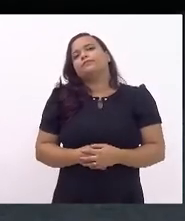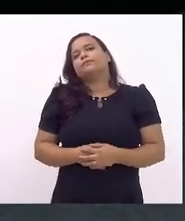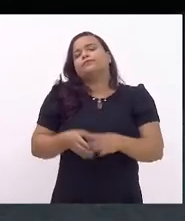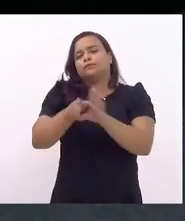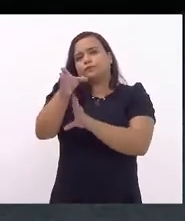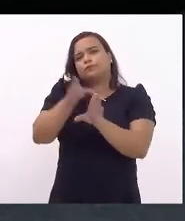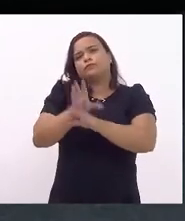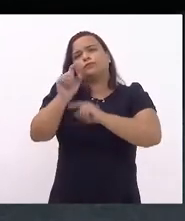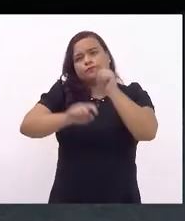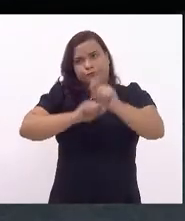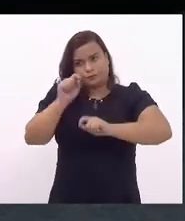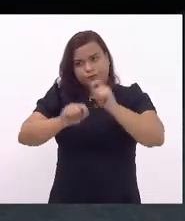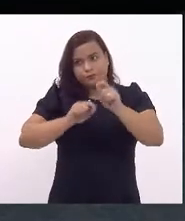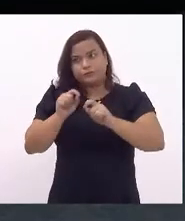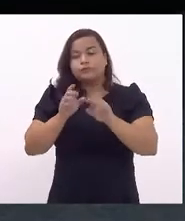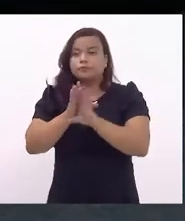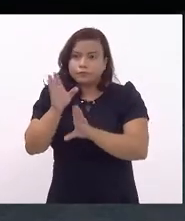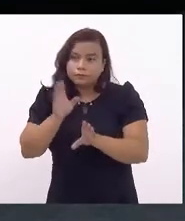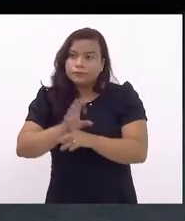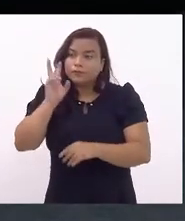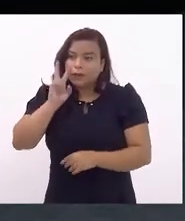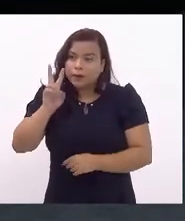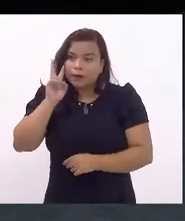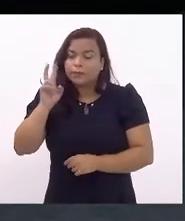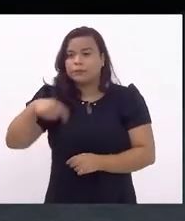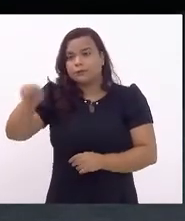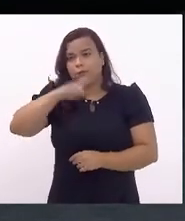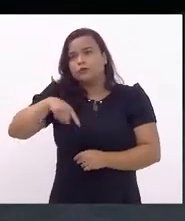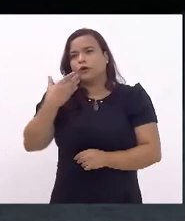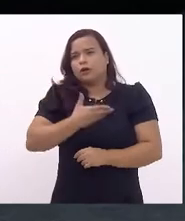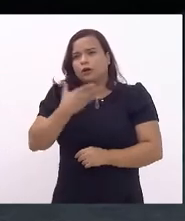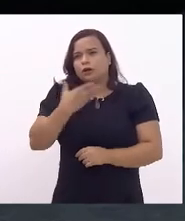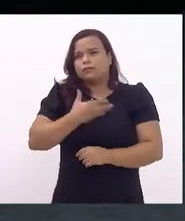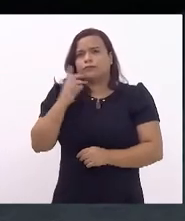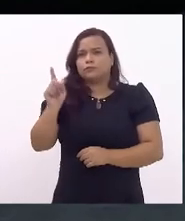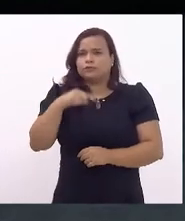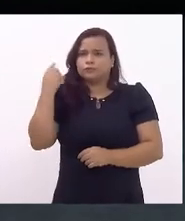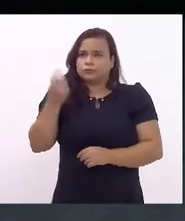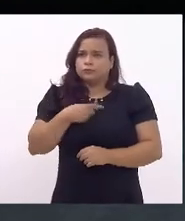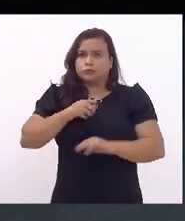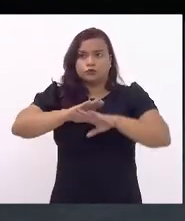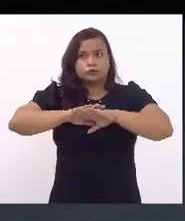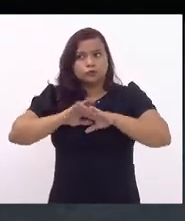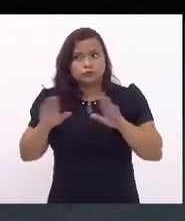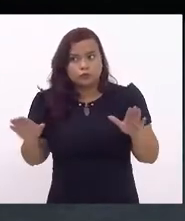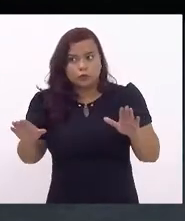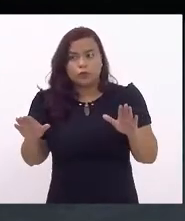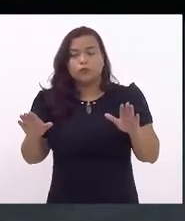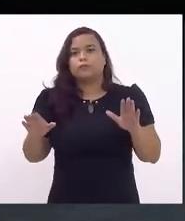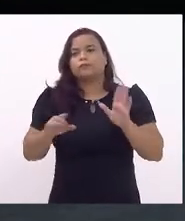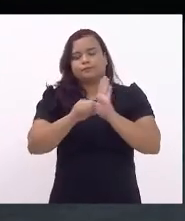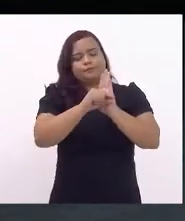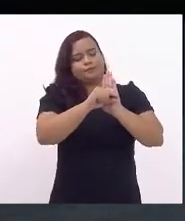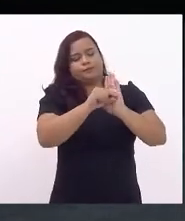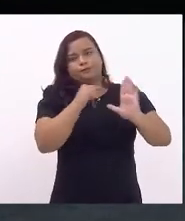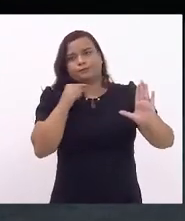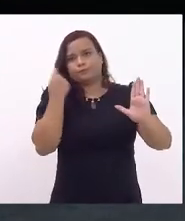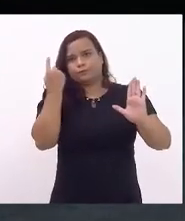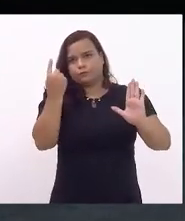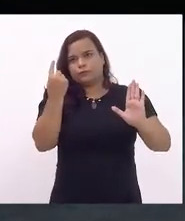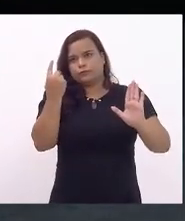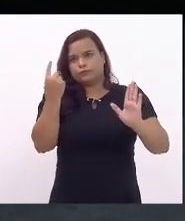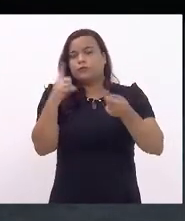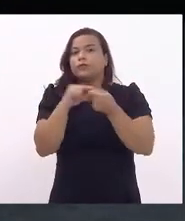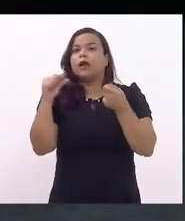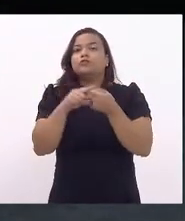Presidente, é só para orientar e lembrando aos colegas que nós estamos apenas no parágrafo único do artigo